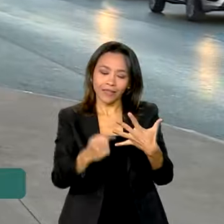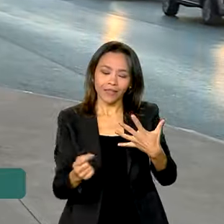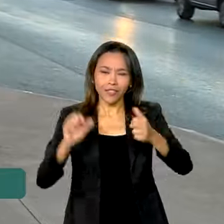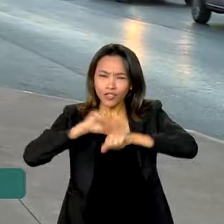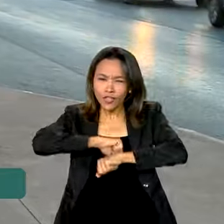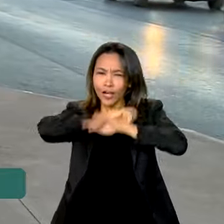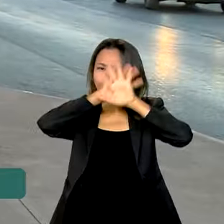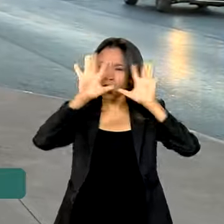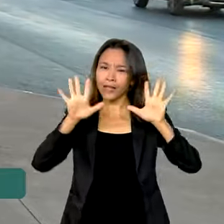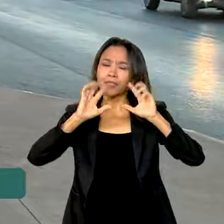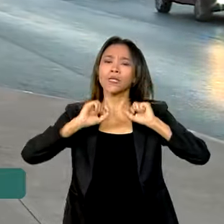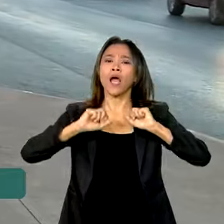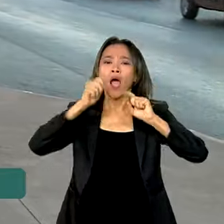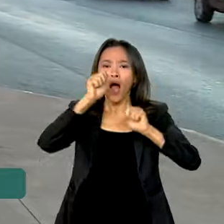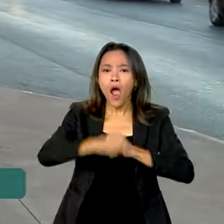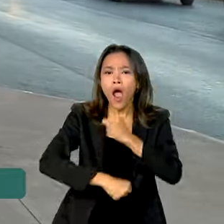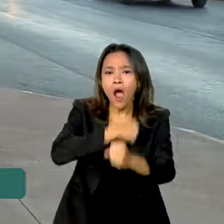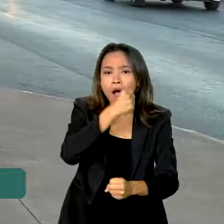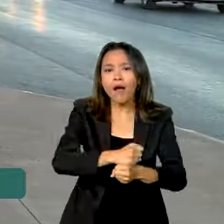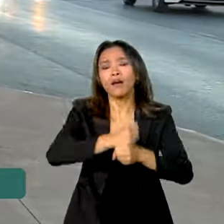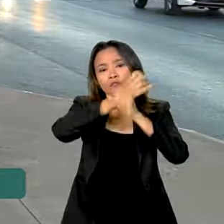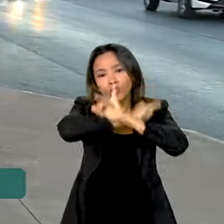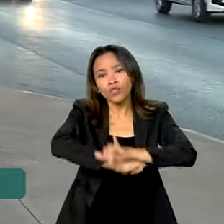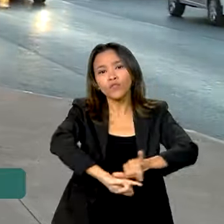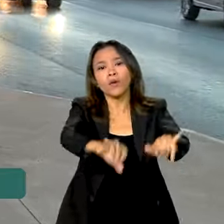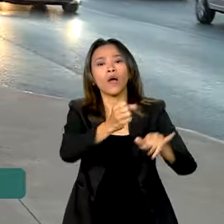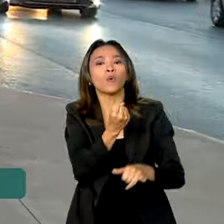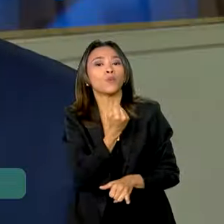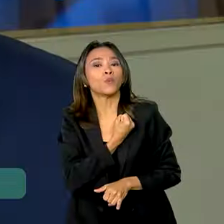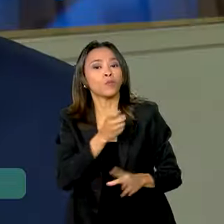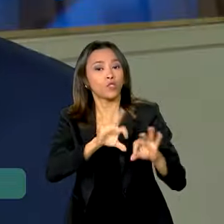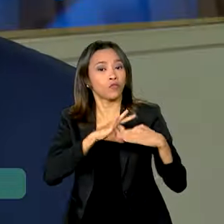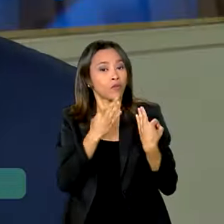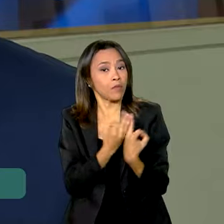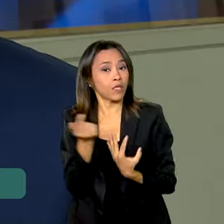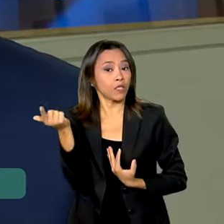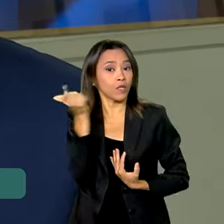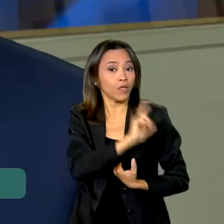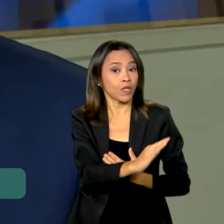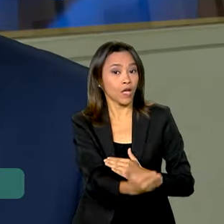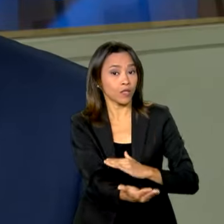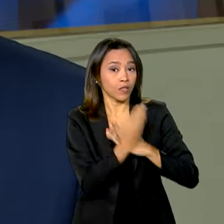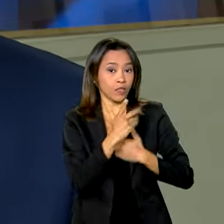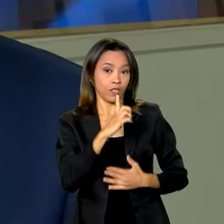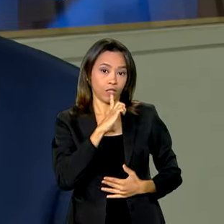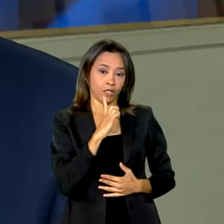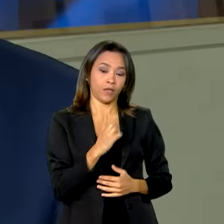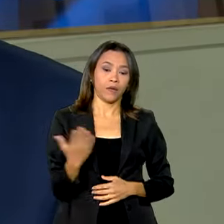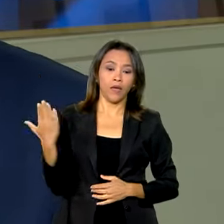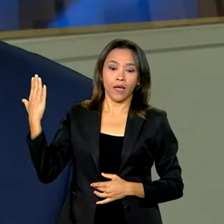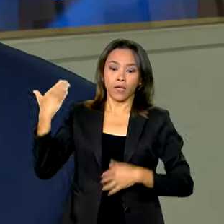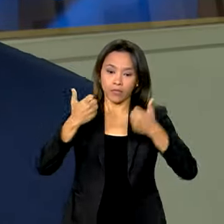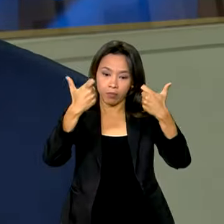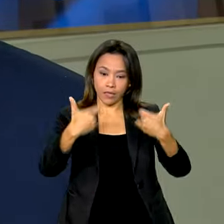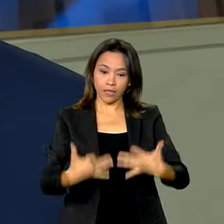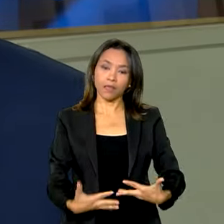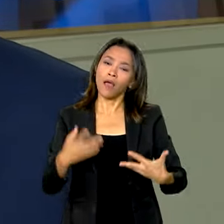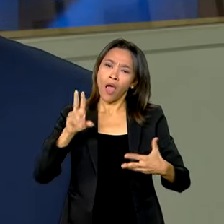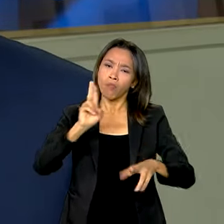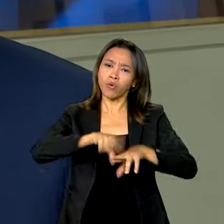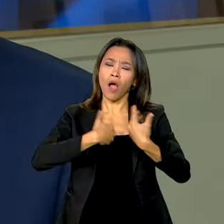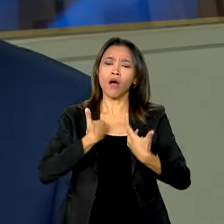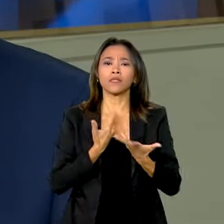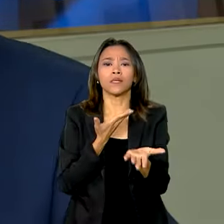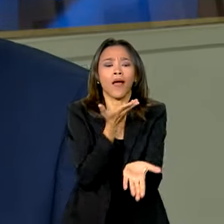como a divulgação anual do número de famílias atendidas. É dentro de um conceito de atendimento humano